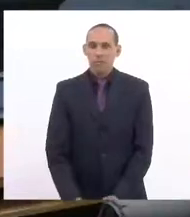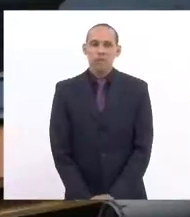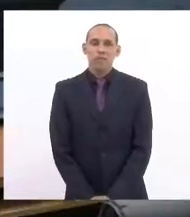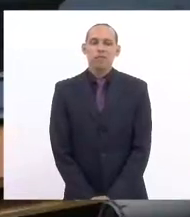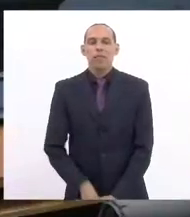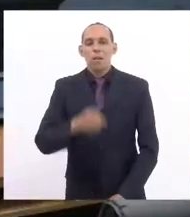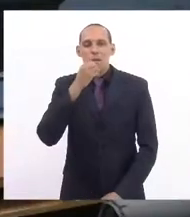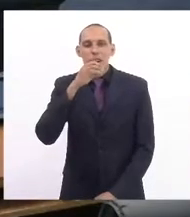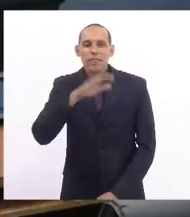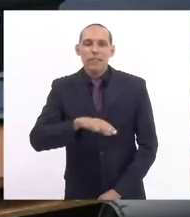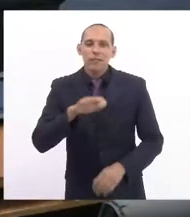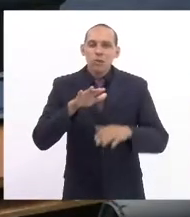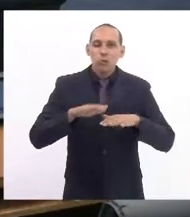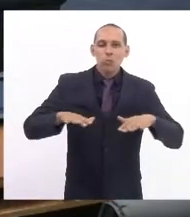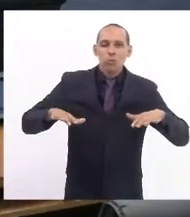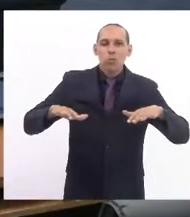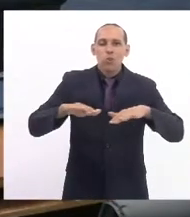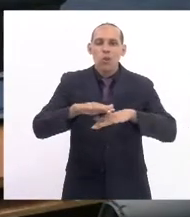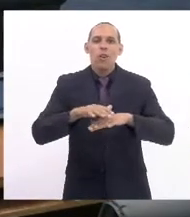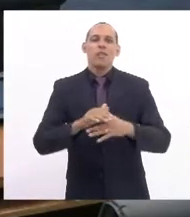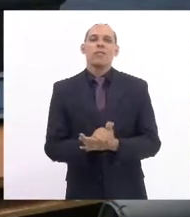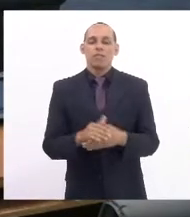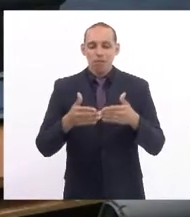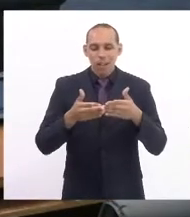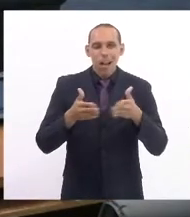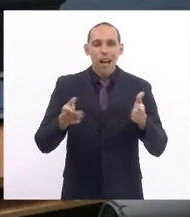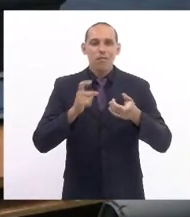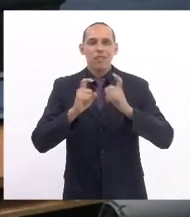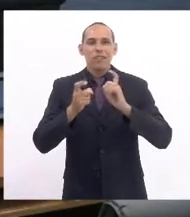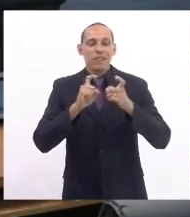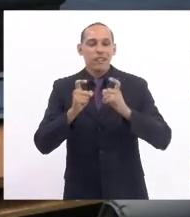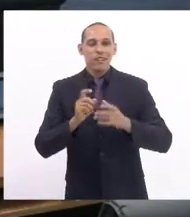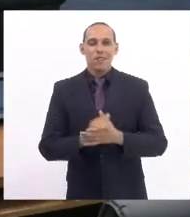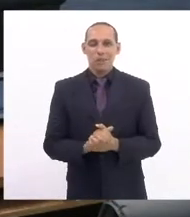Boa tarde a todos e a todas. Está reaberta a sessão.